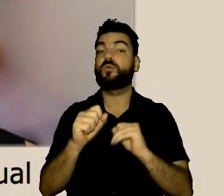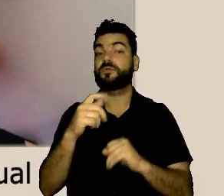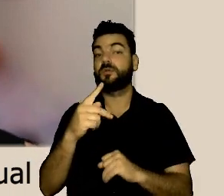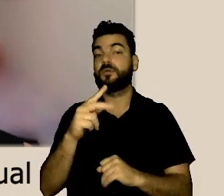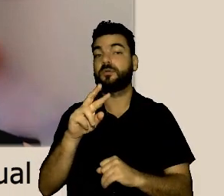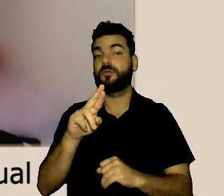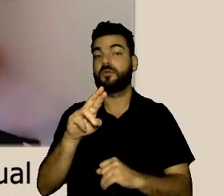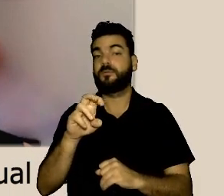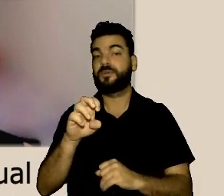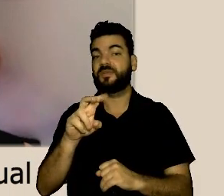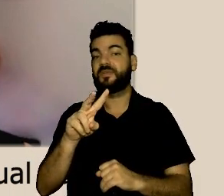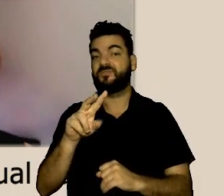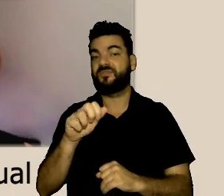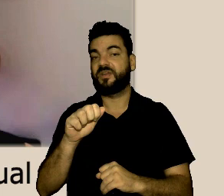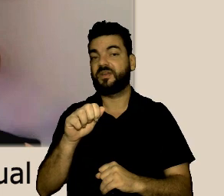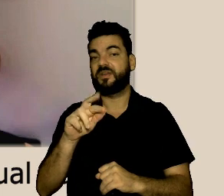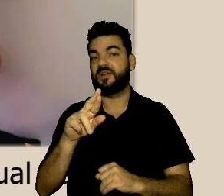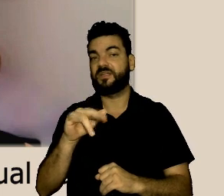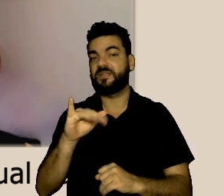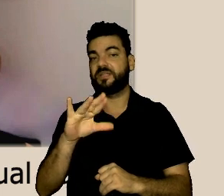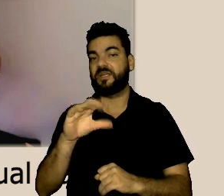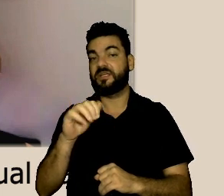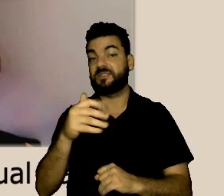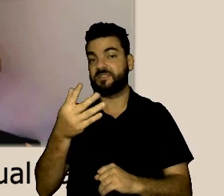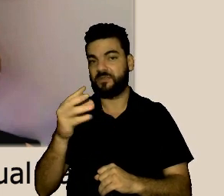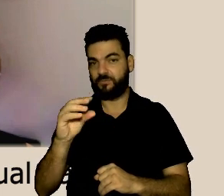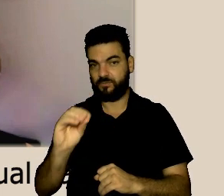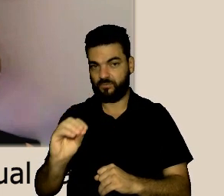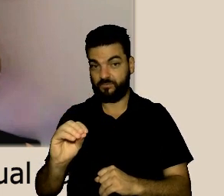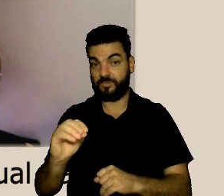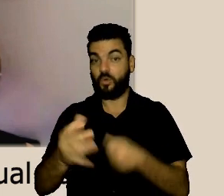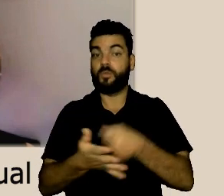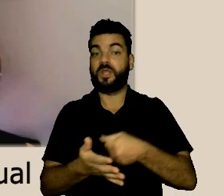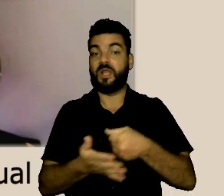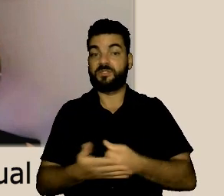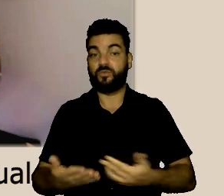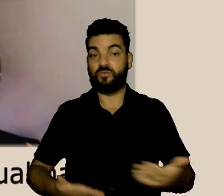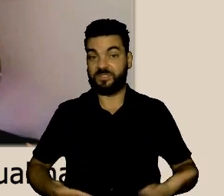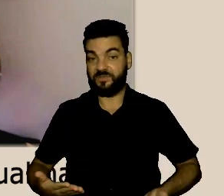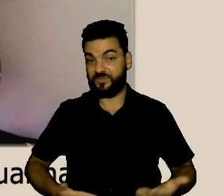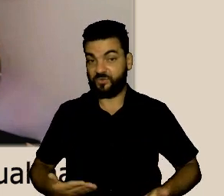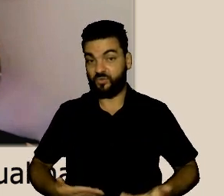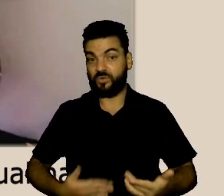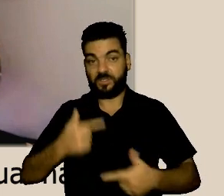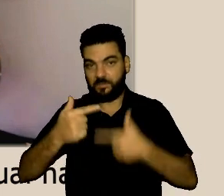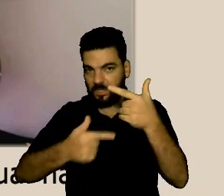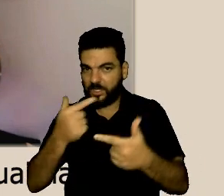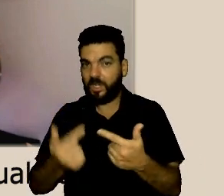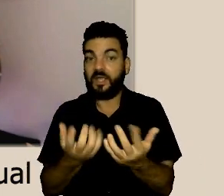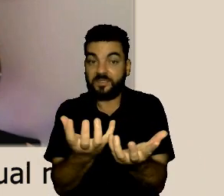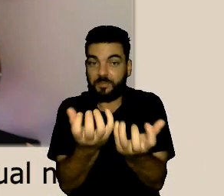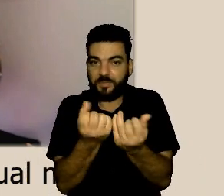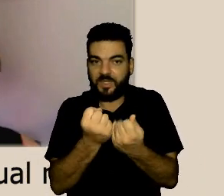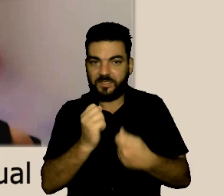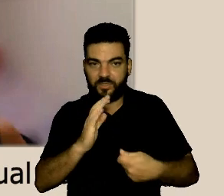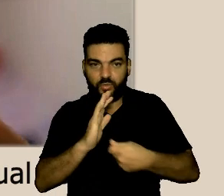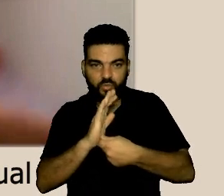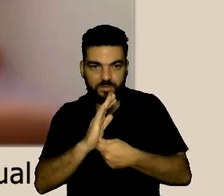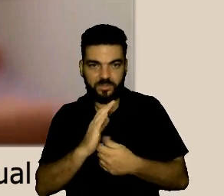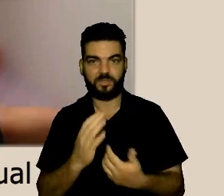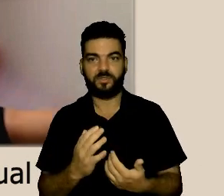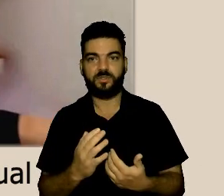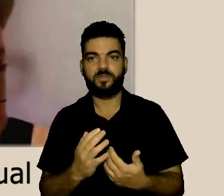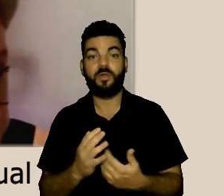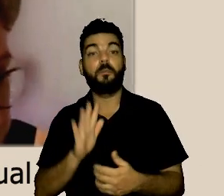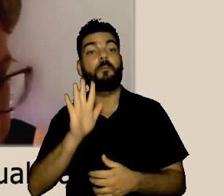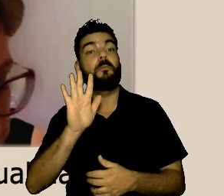que a recebe não pode se omitir sob pena de prevaricação tendo em vista os preceitos do código de conduta e os deveres dos servidores